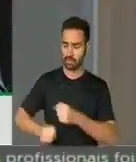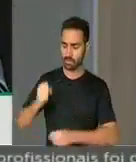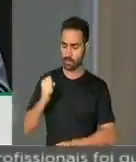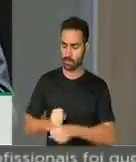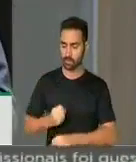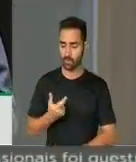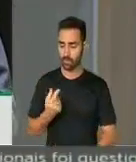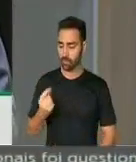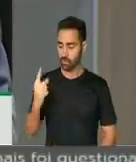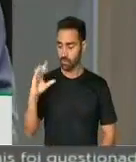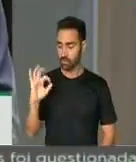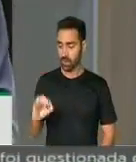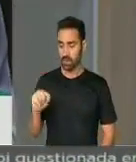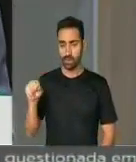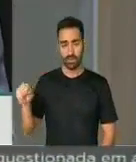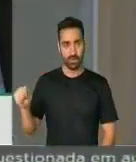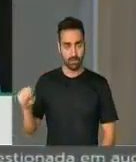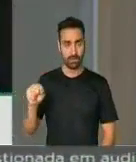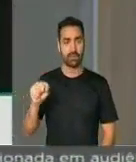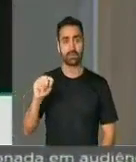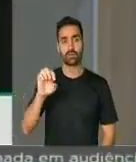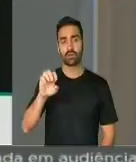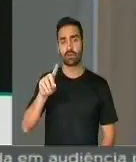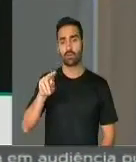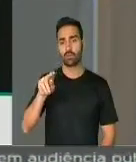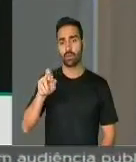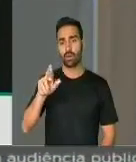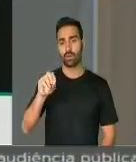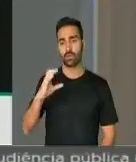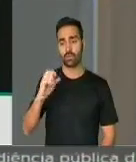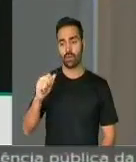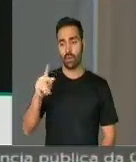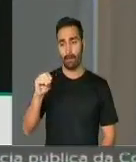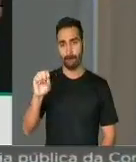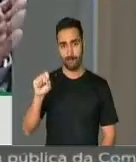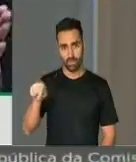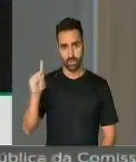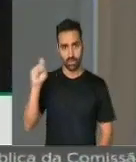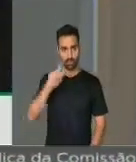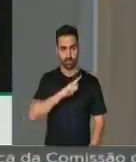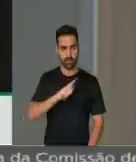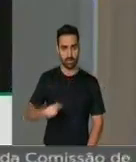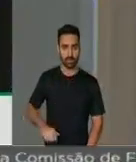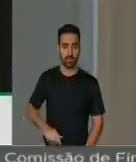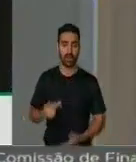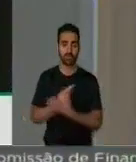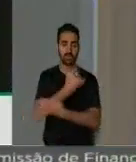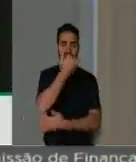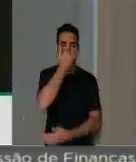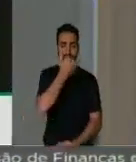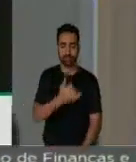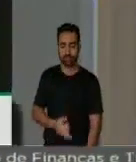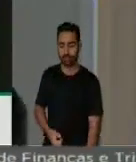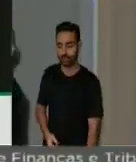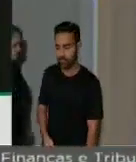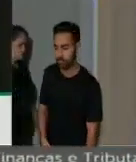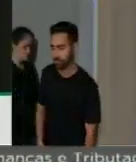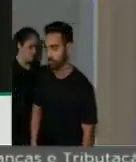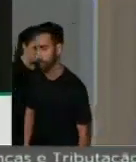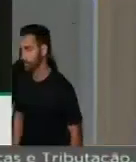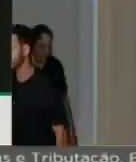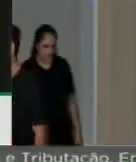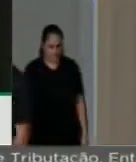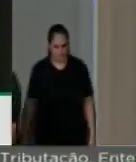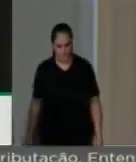governo do então governador Eduardo Campos, nós vivemos uma tragédia de largas proporções que teria se repetido